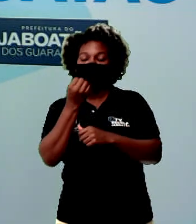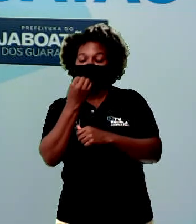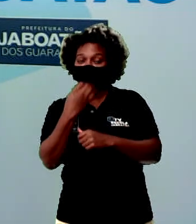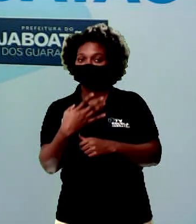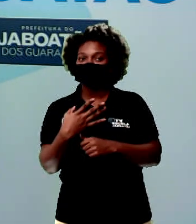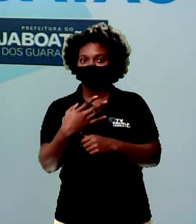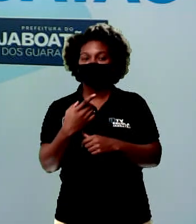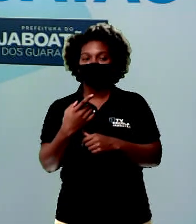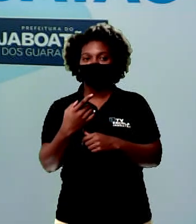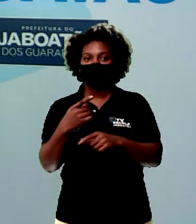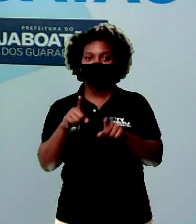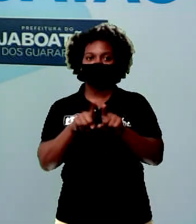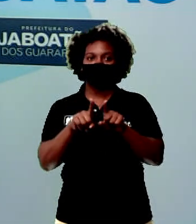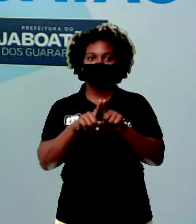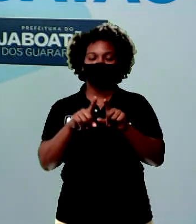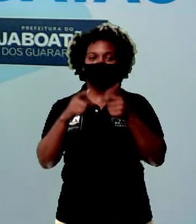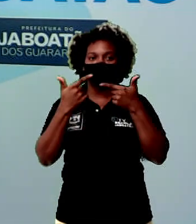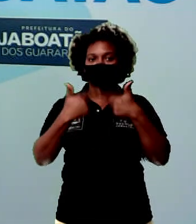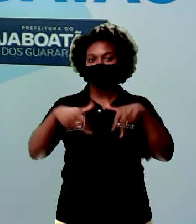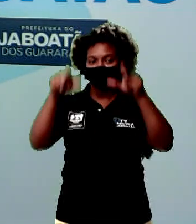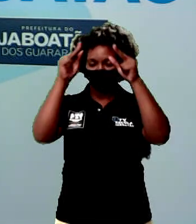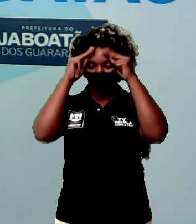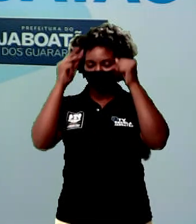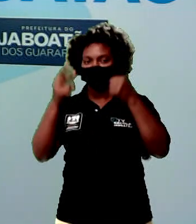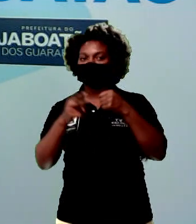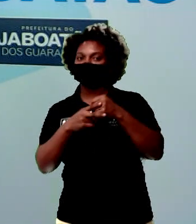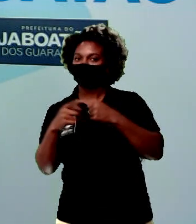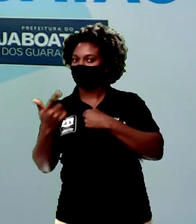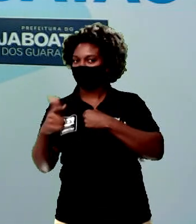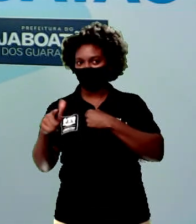do que é a linguagem não verbal.